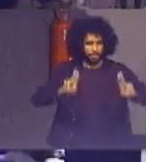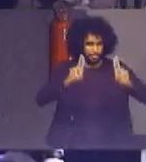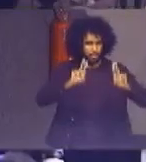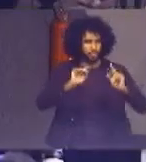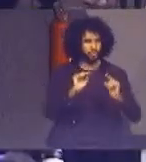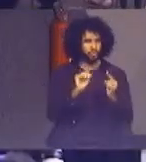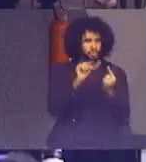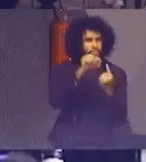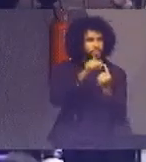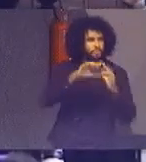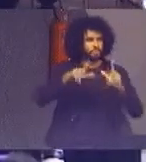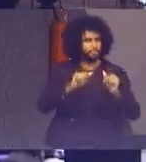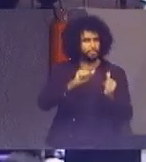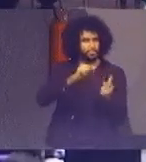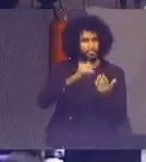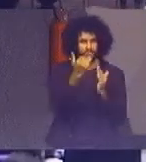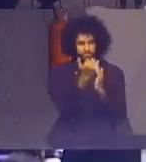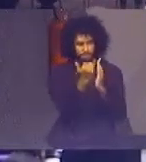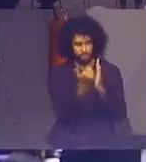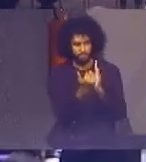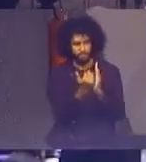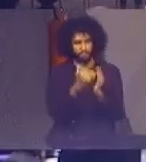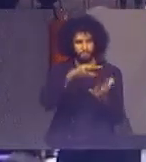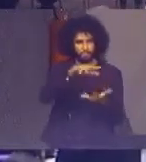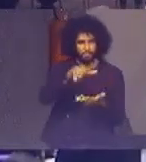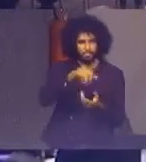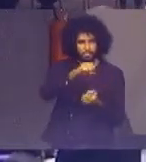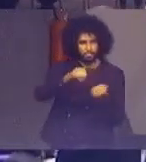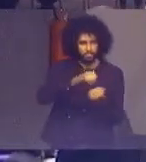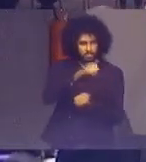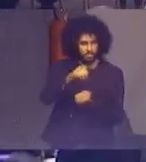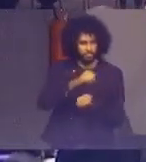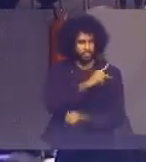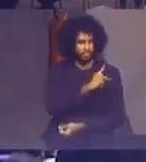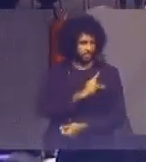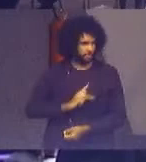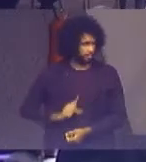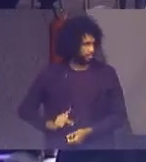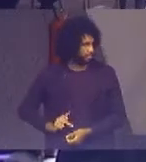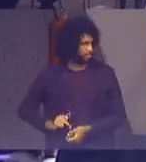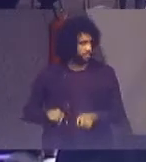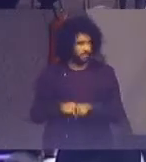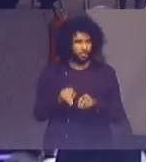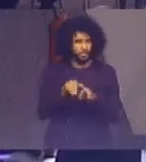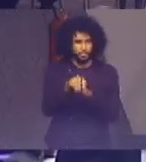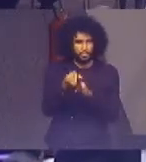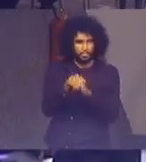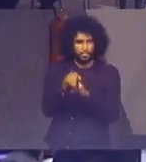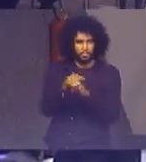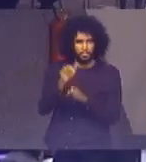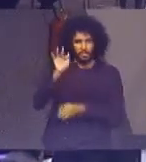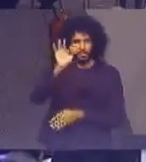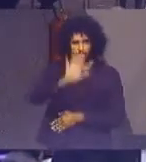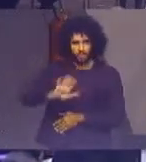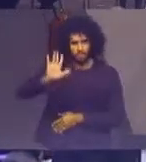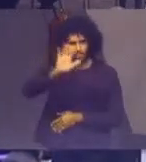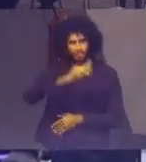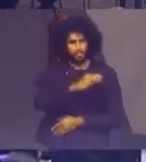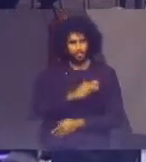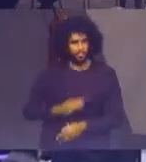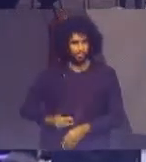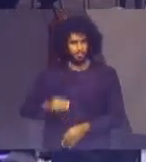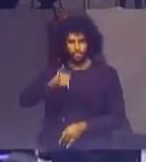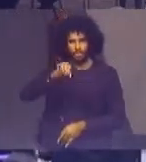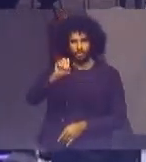desenvolvimento sustentável, o senhor presidente do Superior Tribunal de Justiça e do Conselho da Justiça Federal, ministro João Otávio de